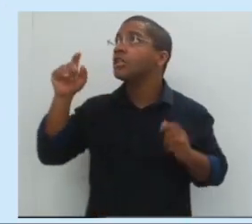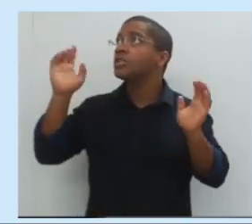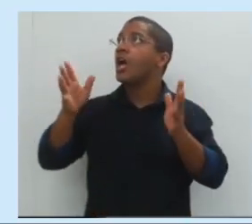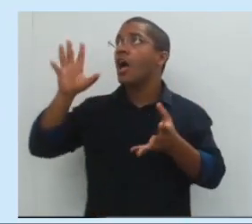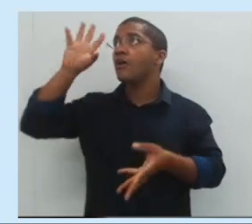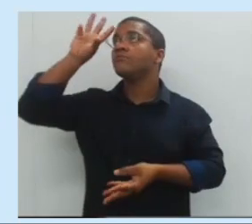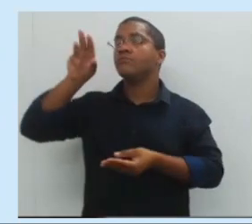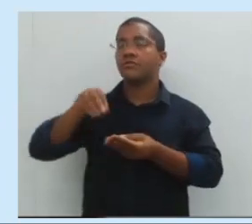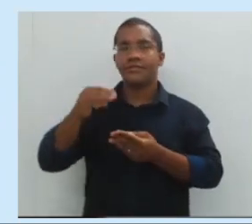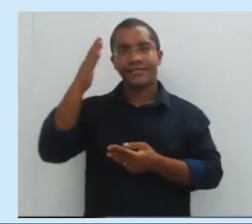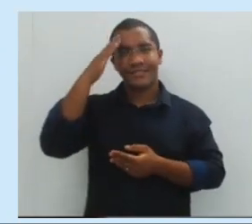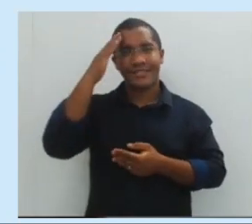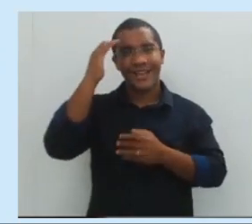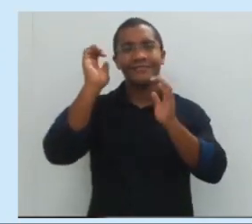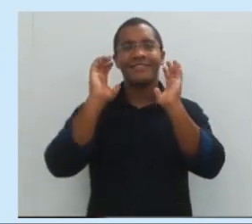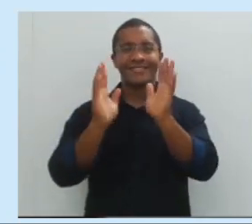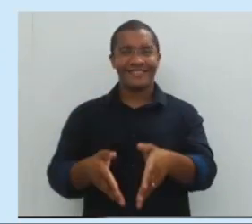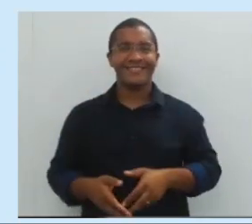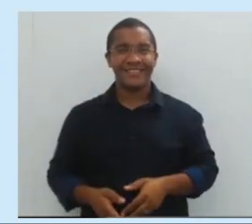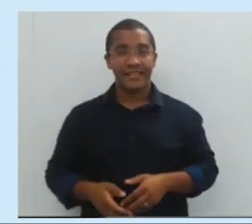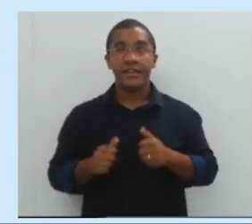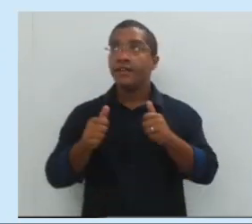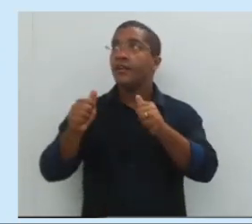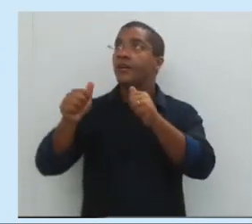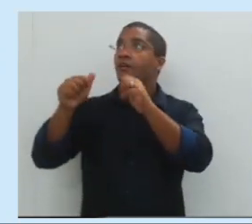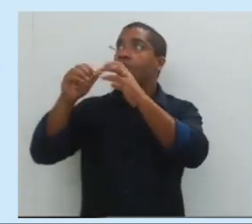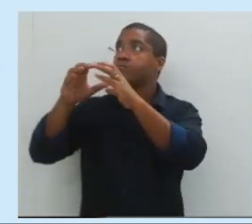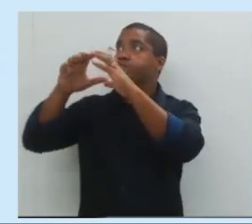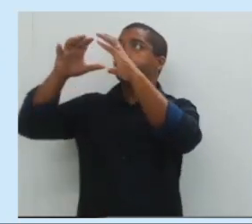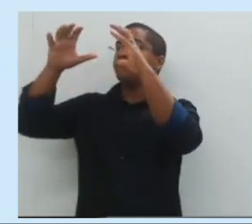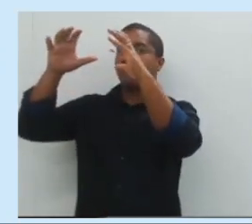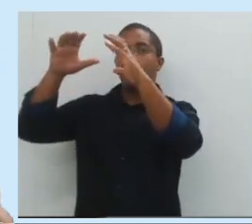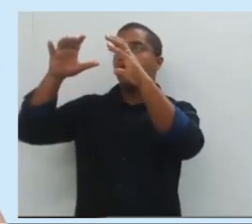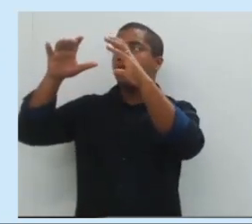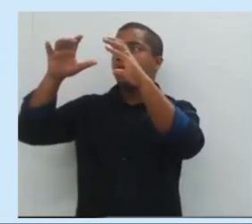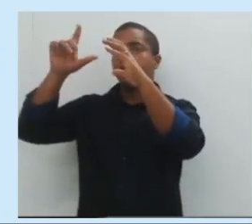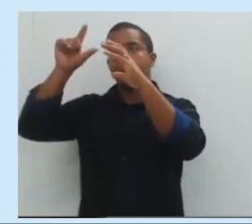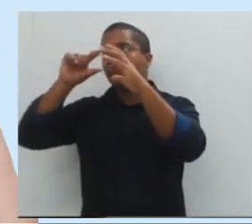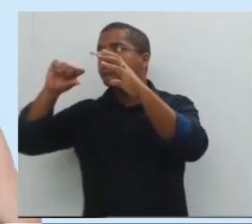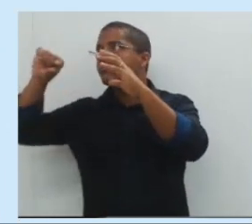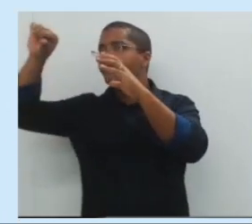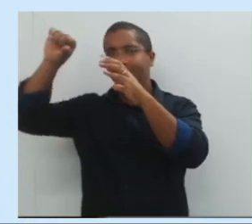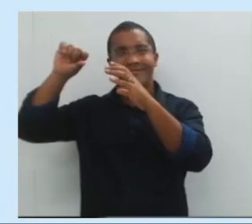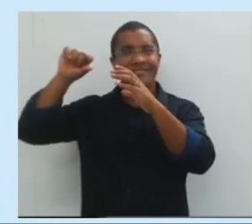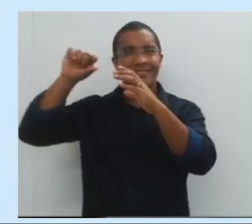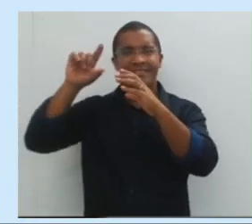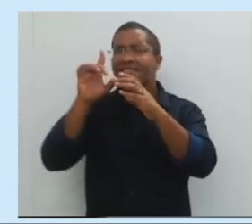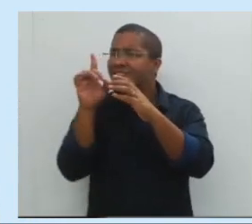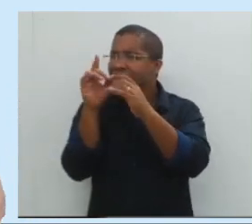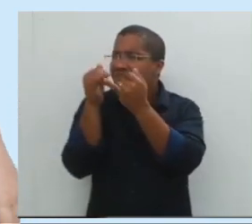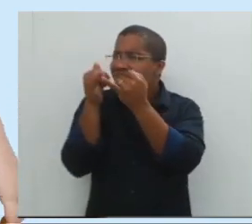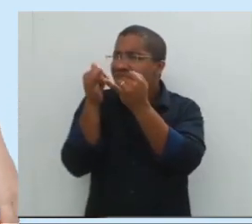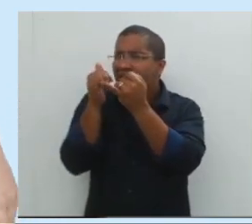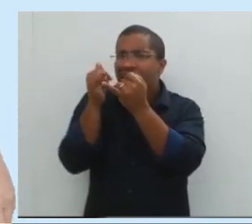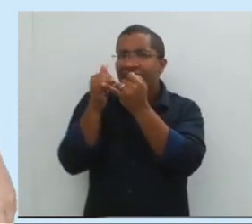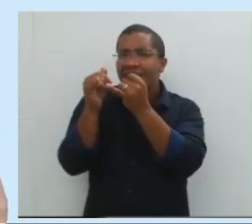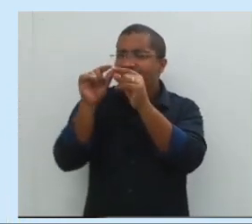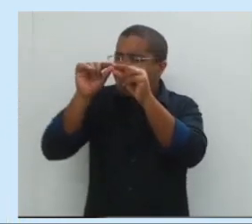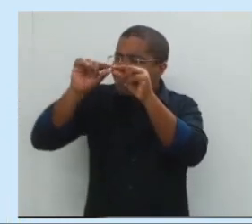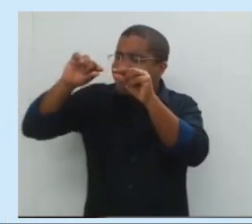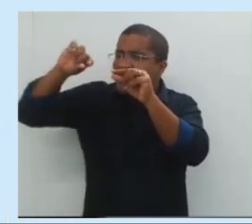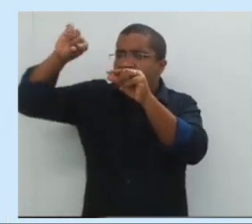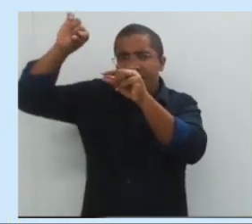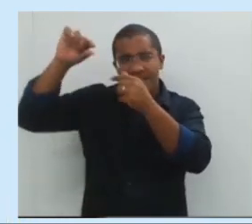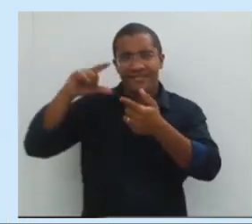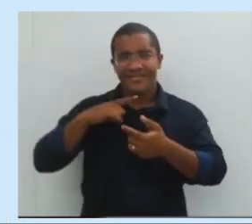saber, já dá para distinguir. Acrescente o C da minguante, um Dzinho. Um Dzinho bem